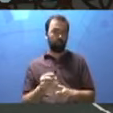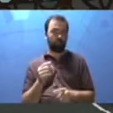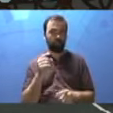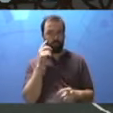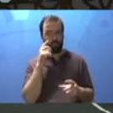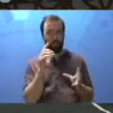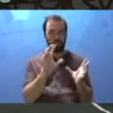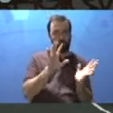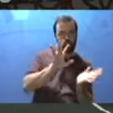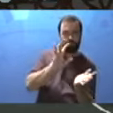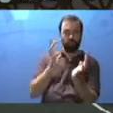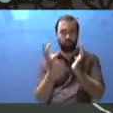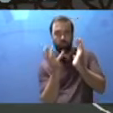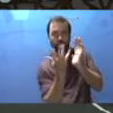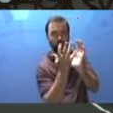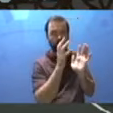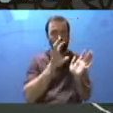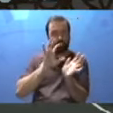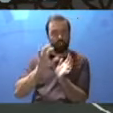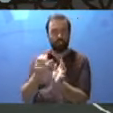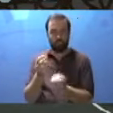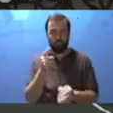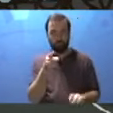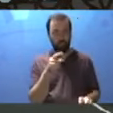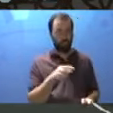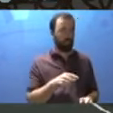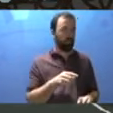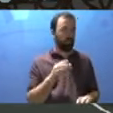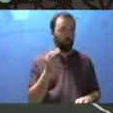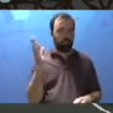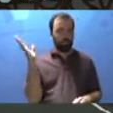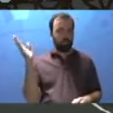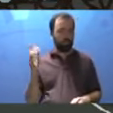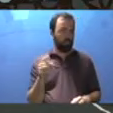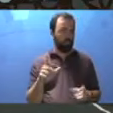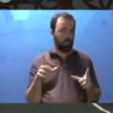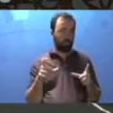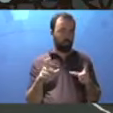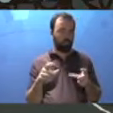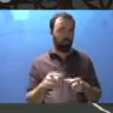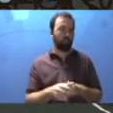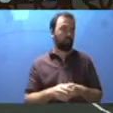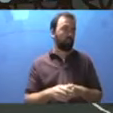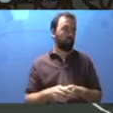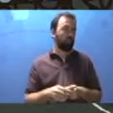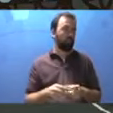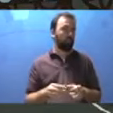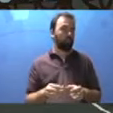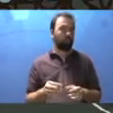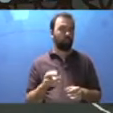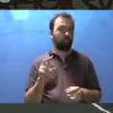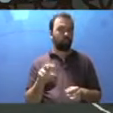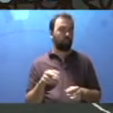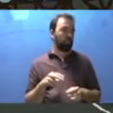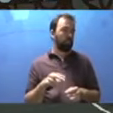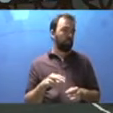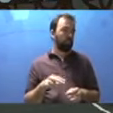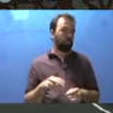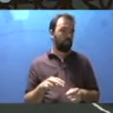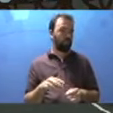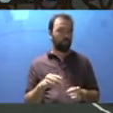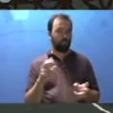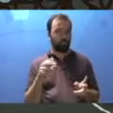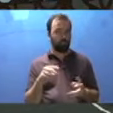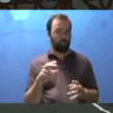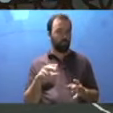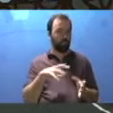ele gira, vocês vão ver vários ângulos. Olha lá. Essa visão. O